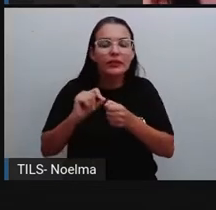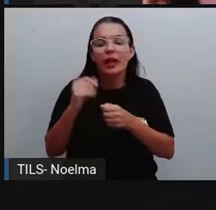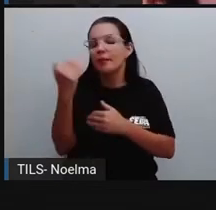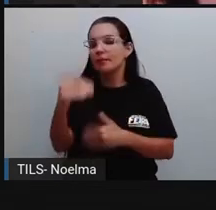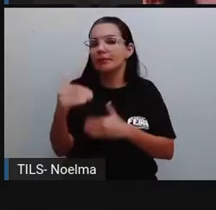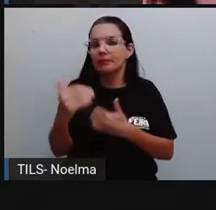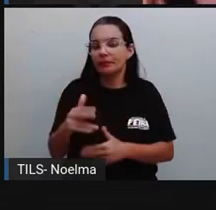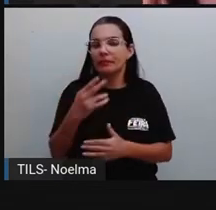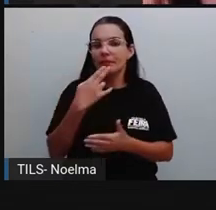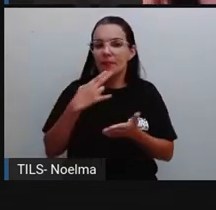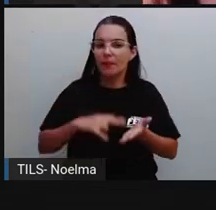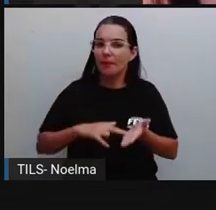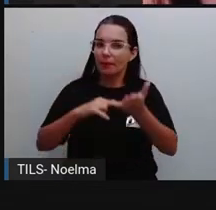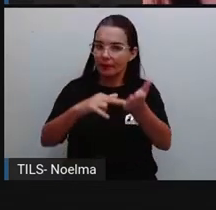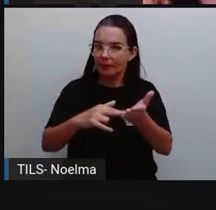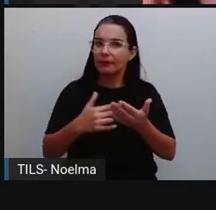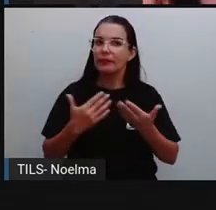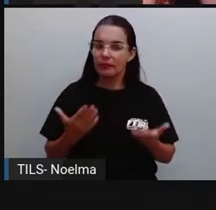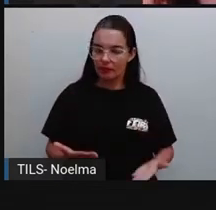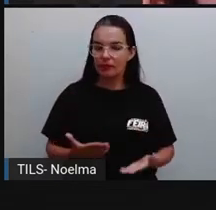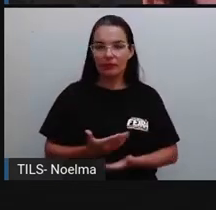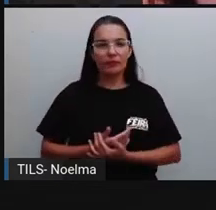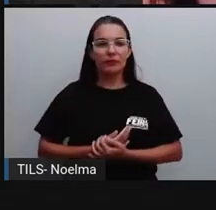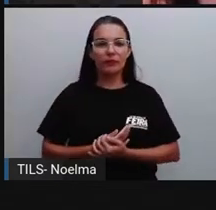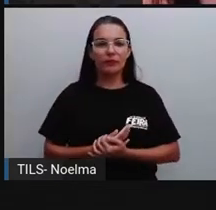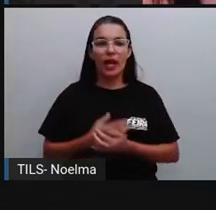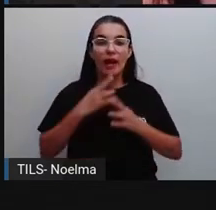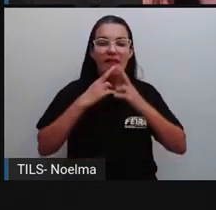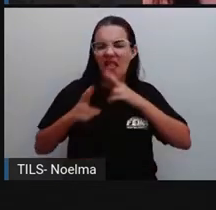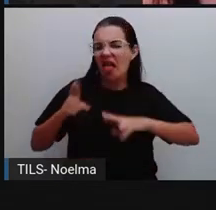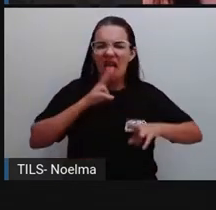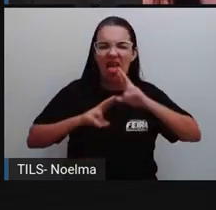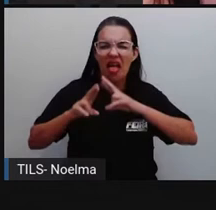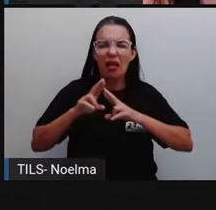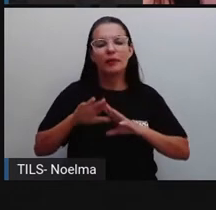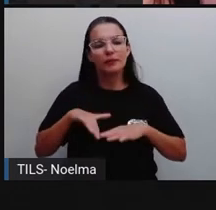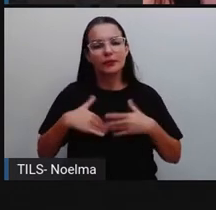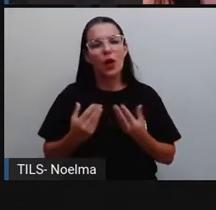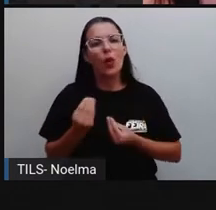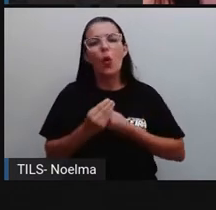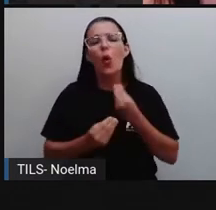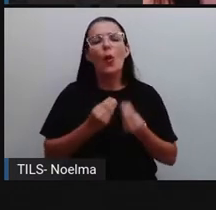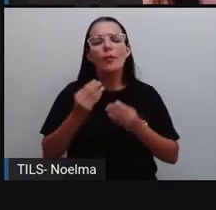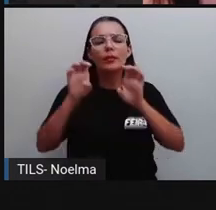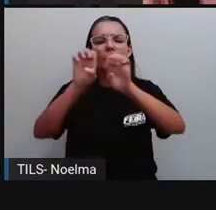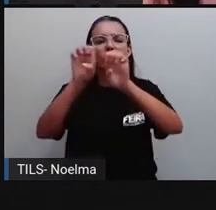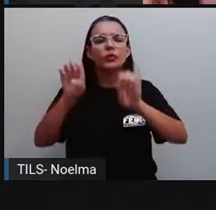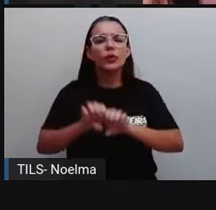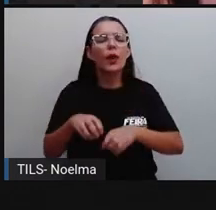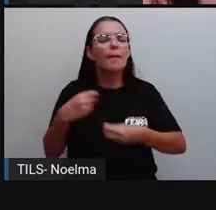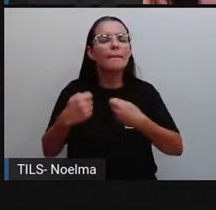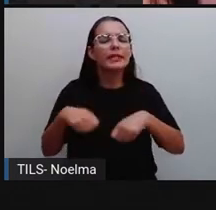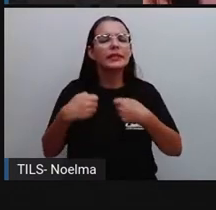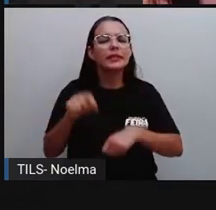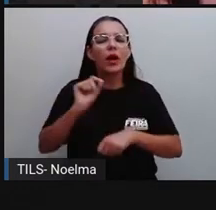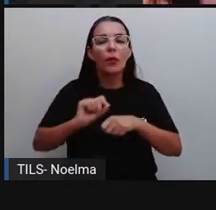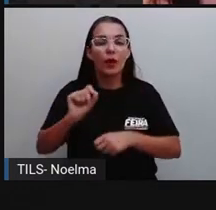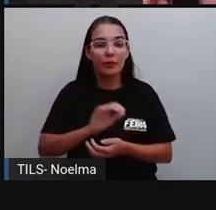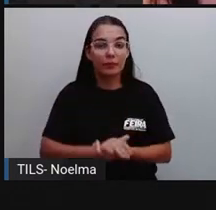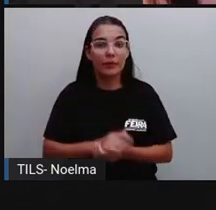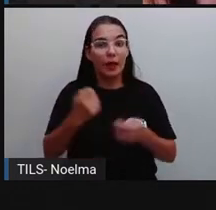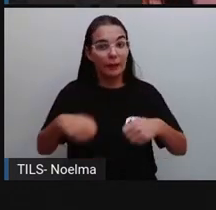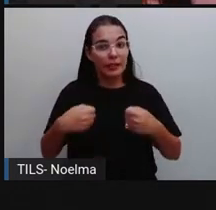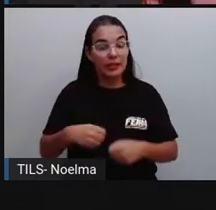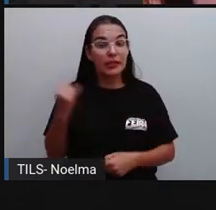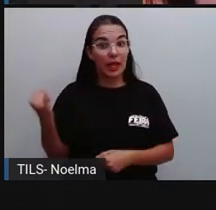de reclamação, certo? E aí, que estrutura seria essa? O que seria necessário? A data,